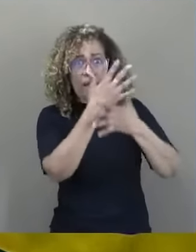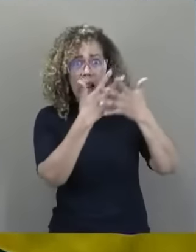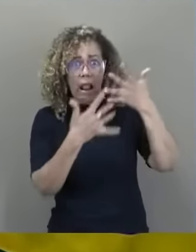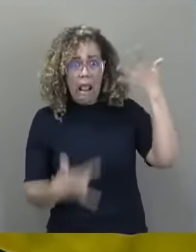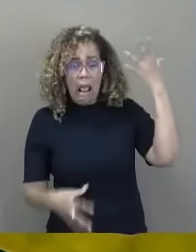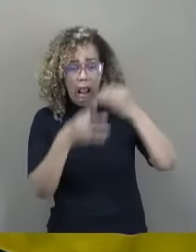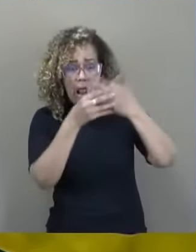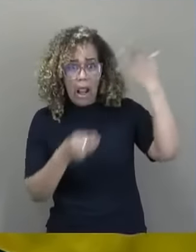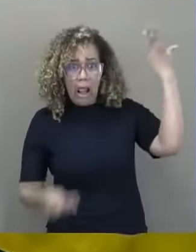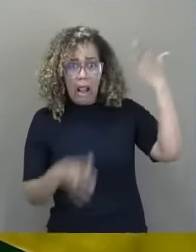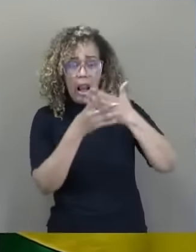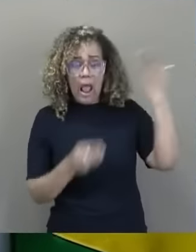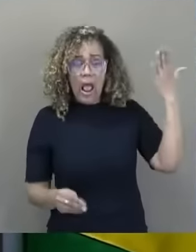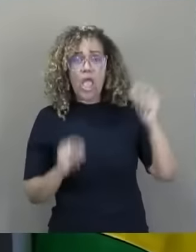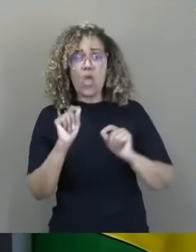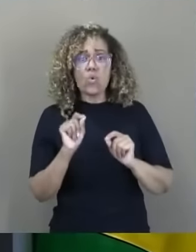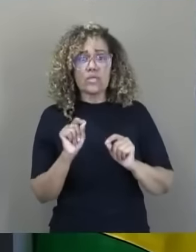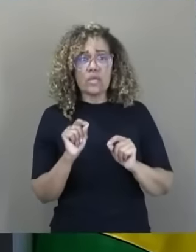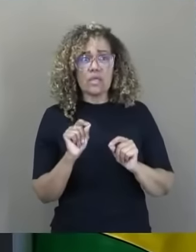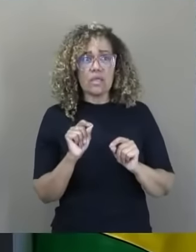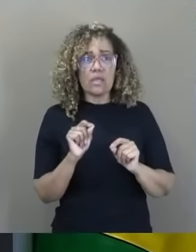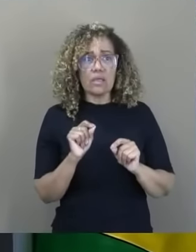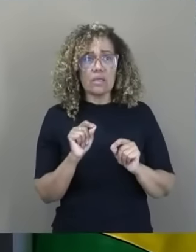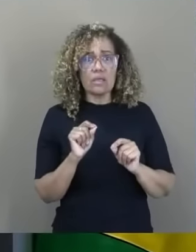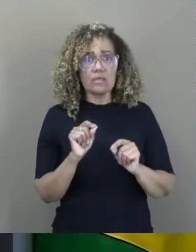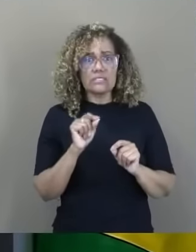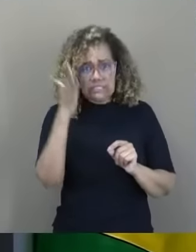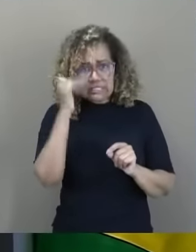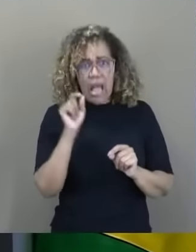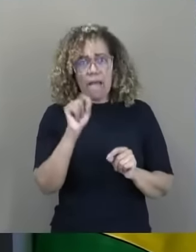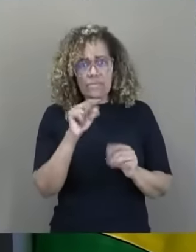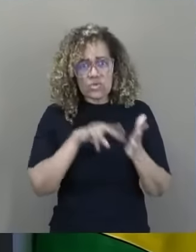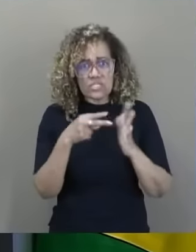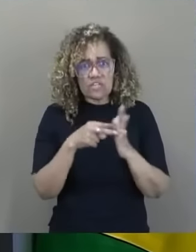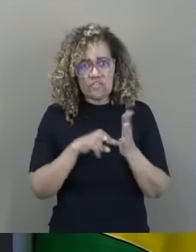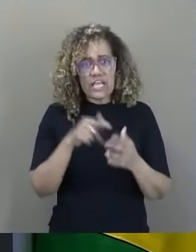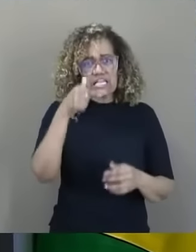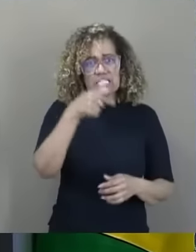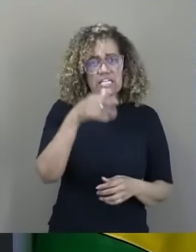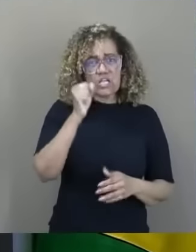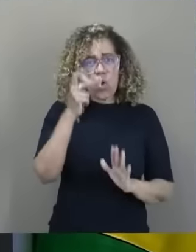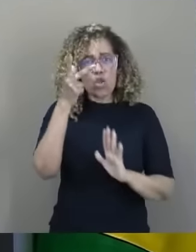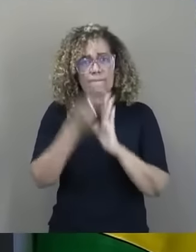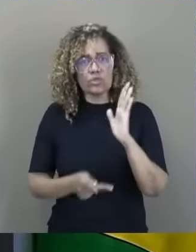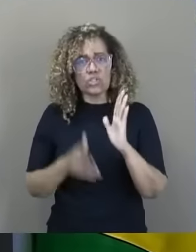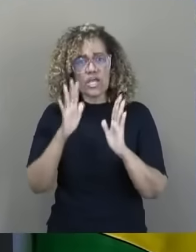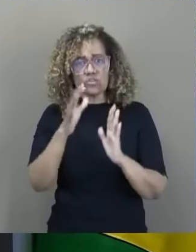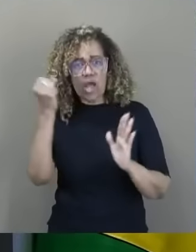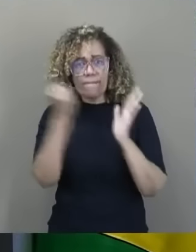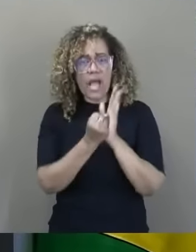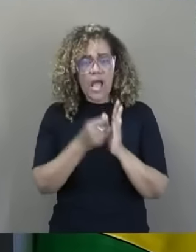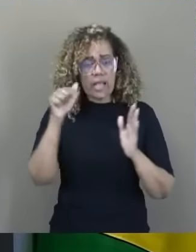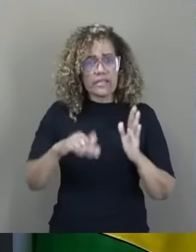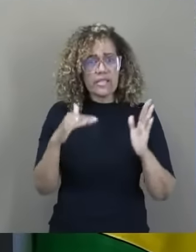aqui? Isso aqui não é minha capivara, não, isso aqui não é processo, não, vocês sabem o é isso aqui? 78 projetos que eu já protocolei aqui nessa casa,